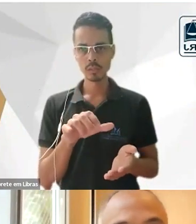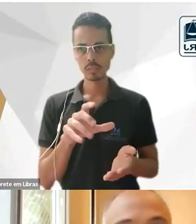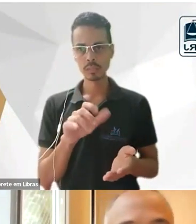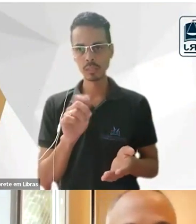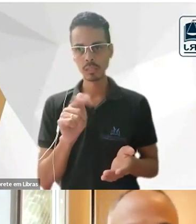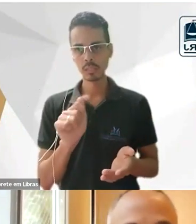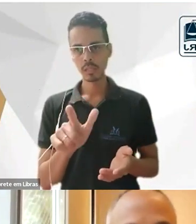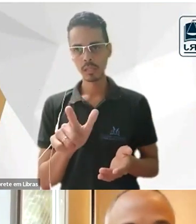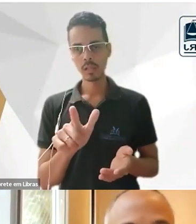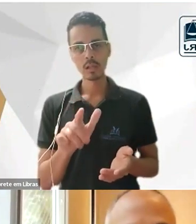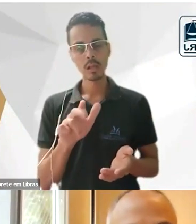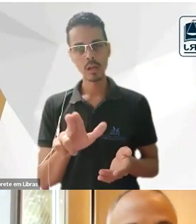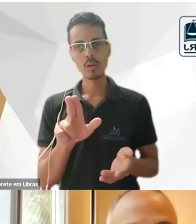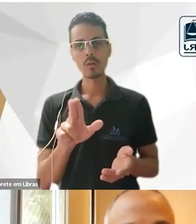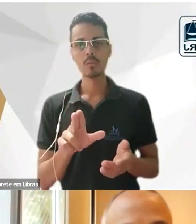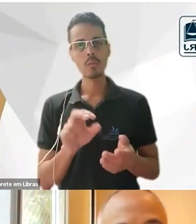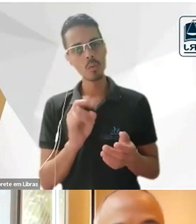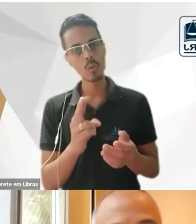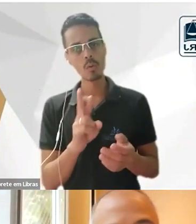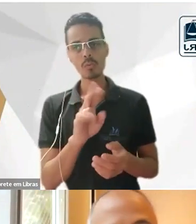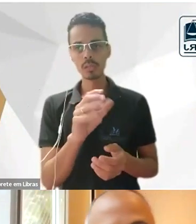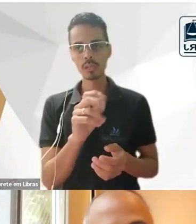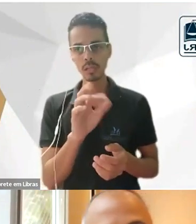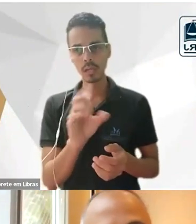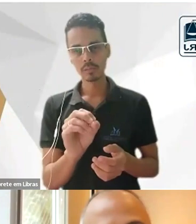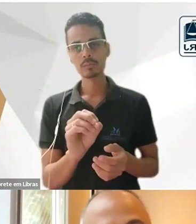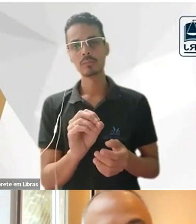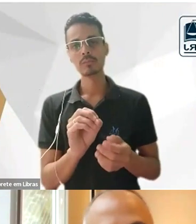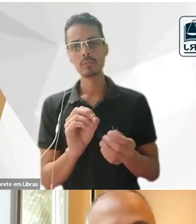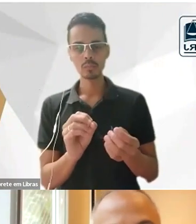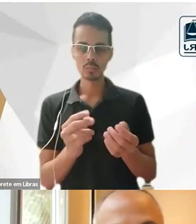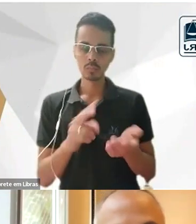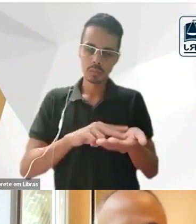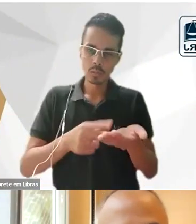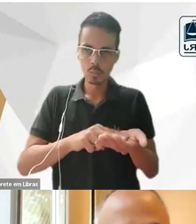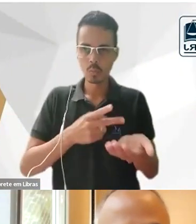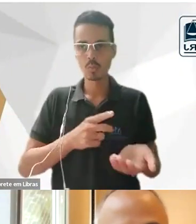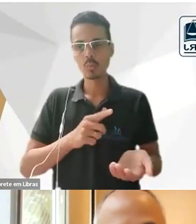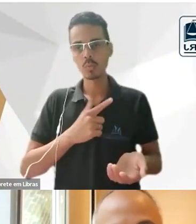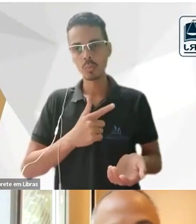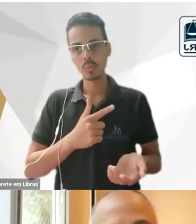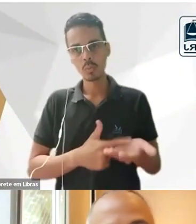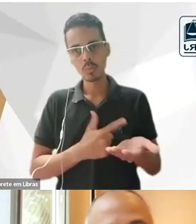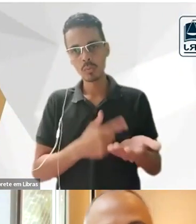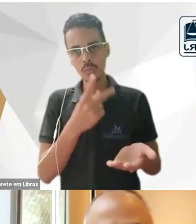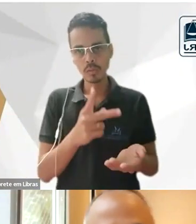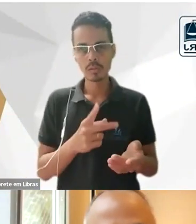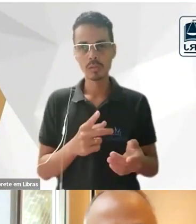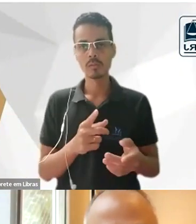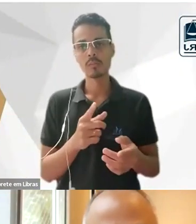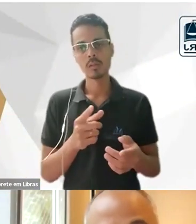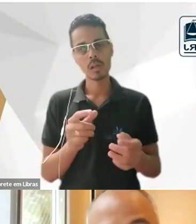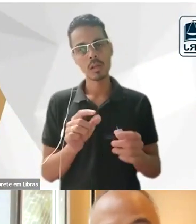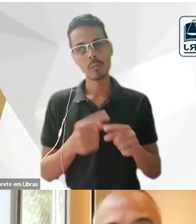português ou me dá uns três anos quatro anos para poder entender um pouquinho de alemão para poder também ter acesso